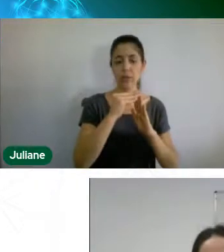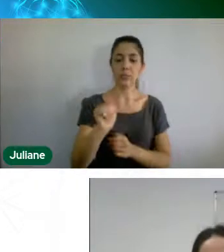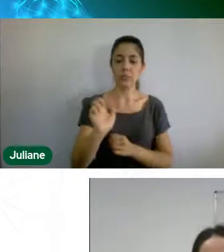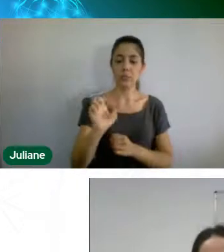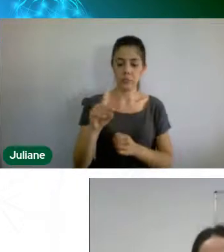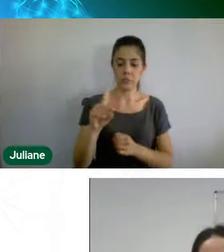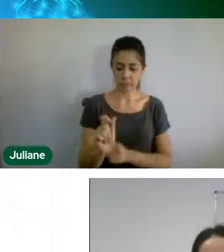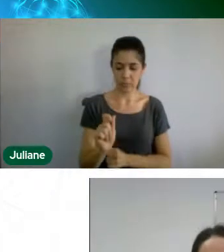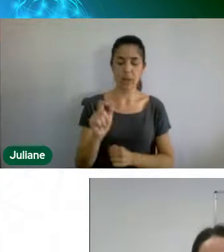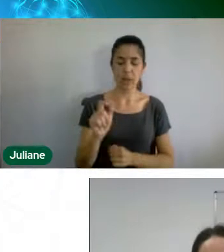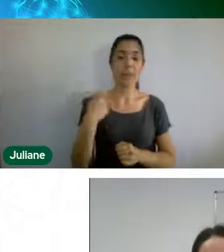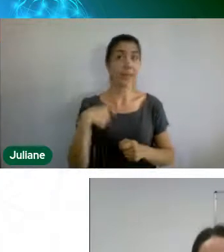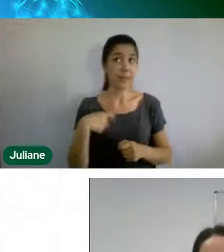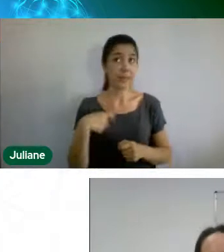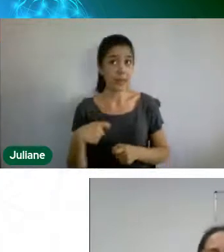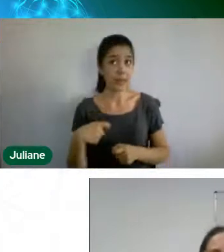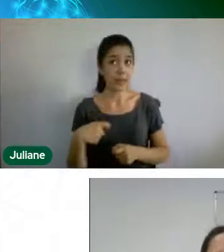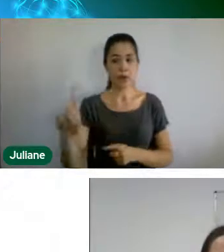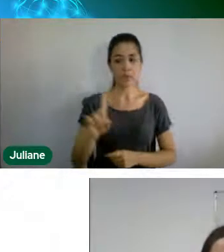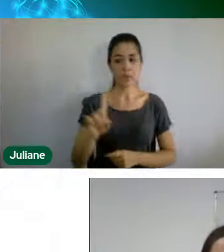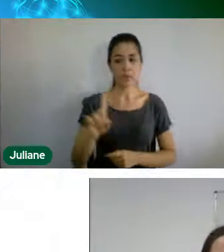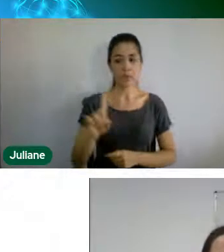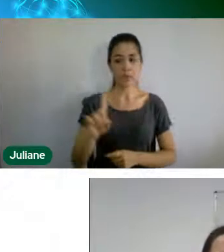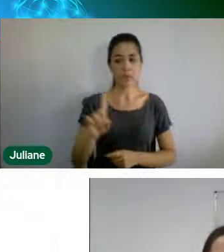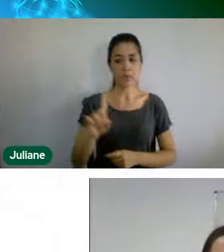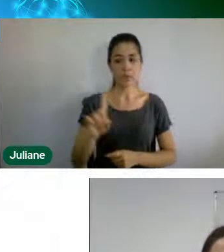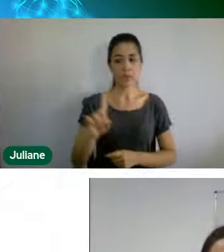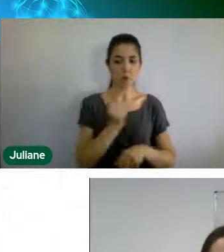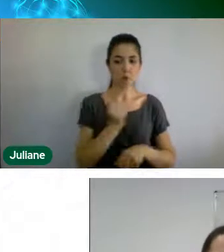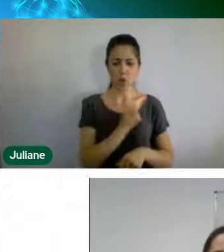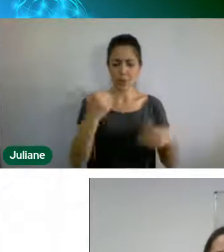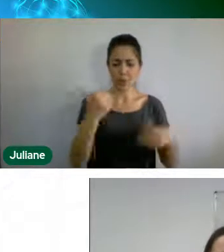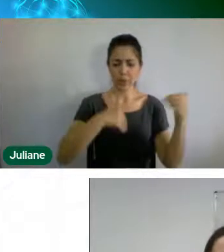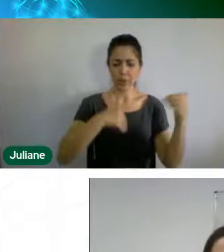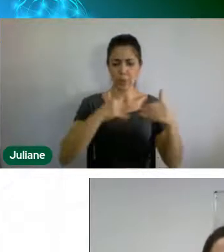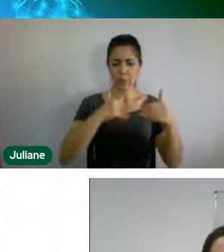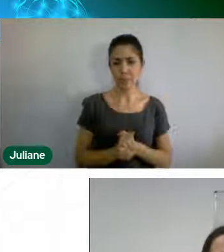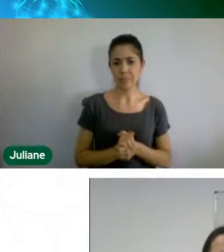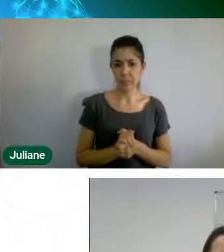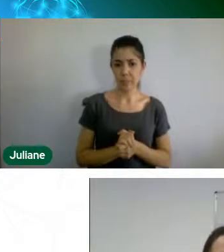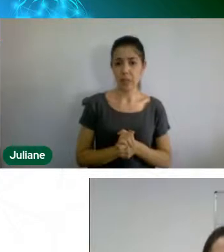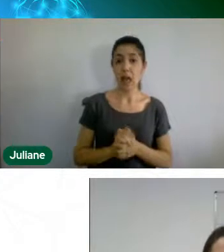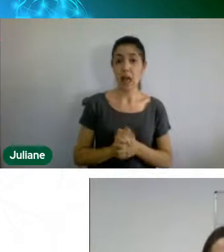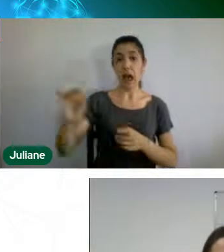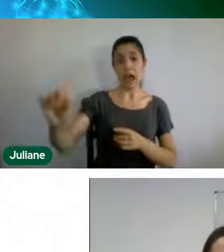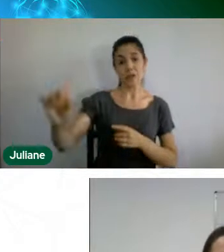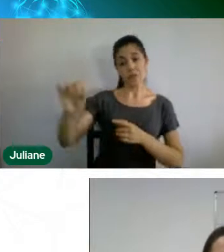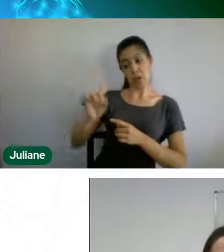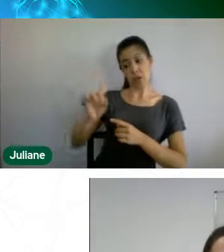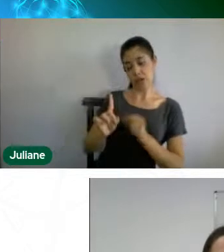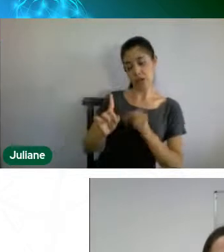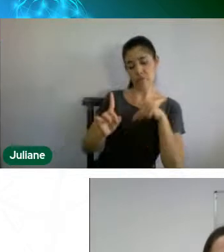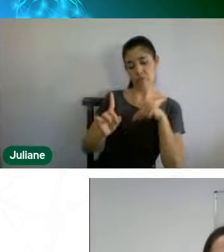a sua rede, são redes formando redes, né, e aí